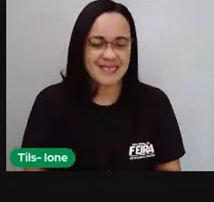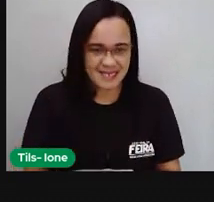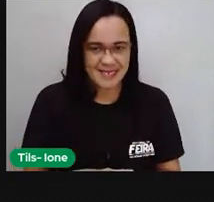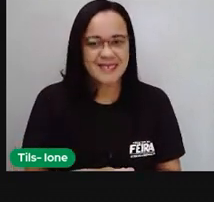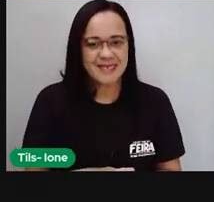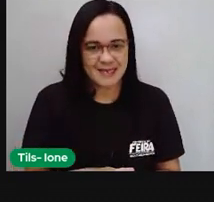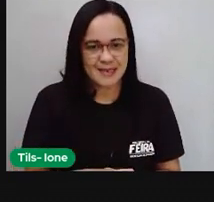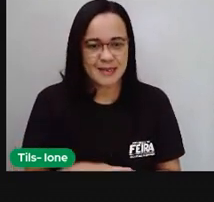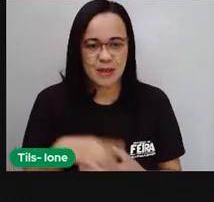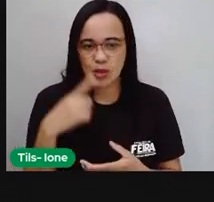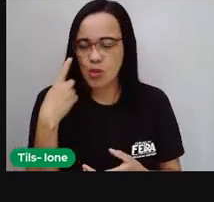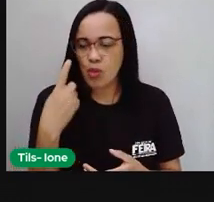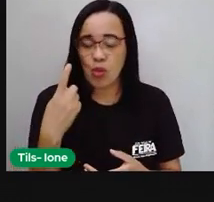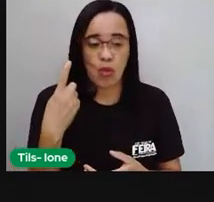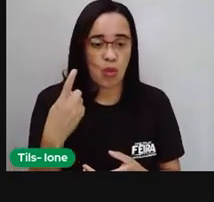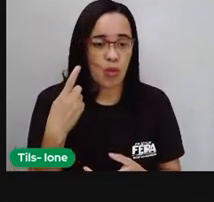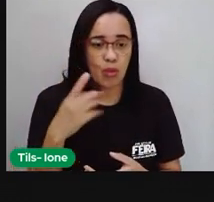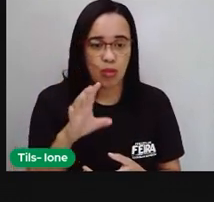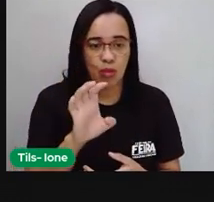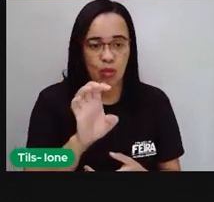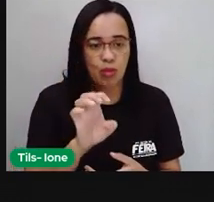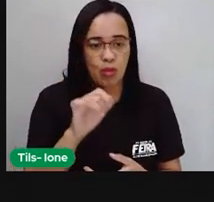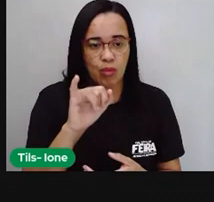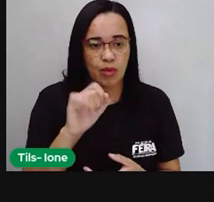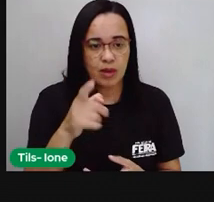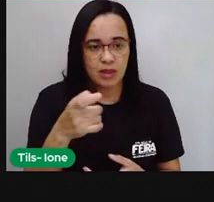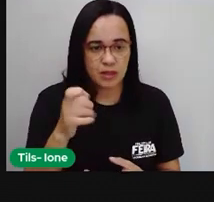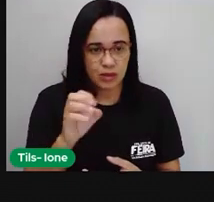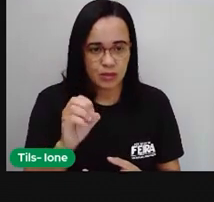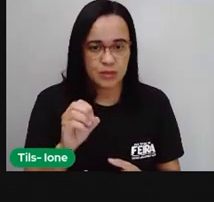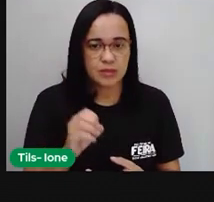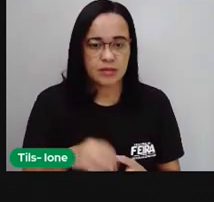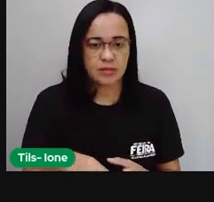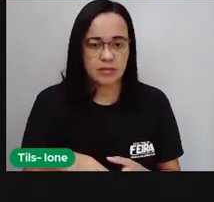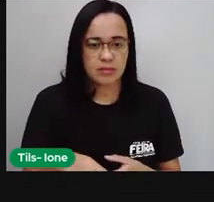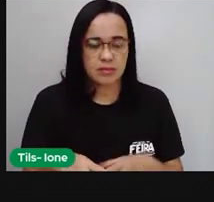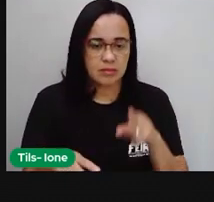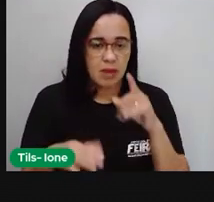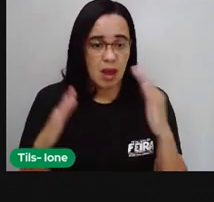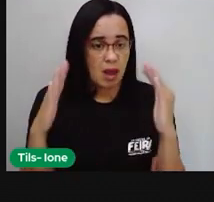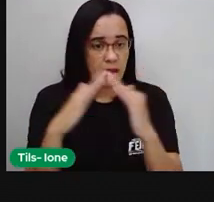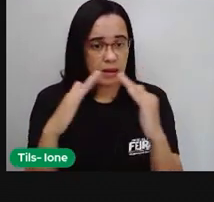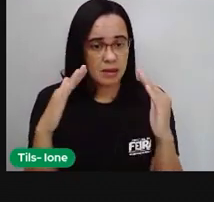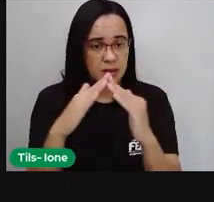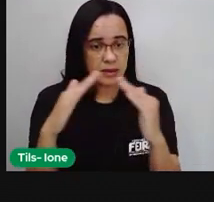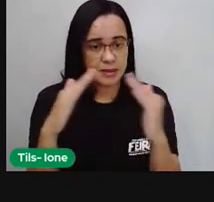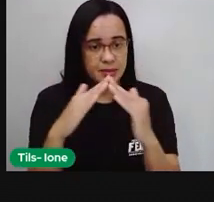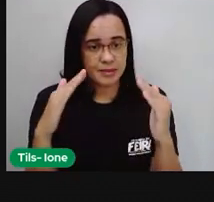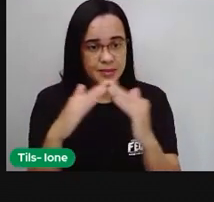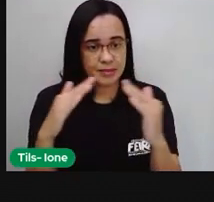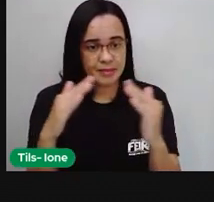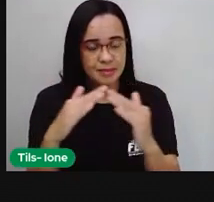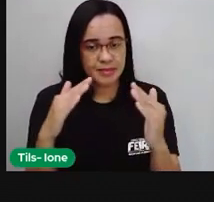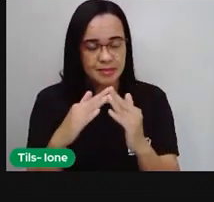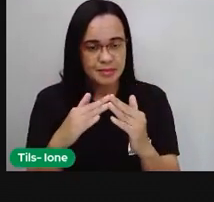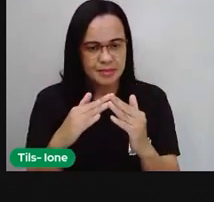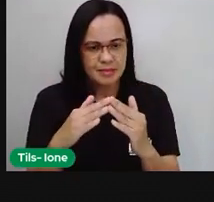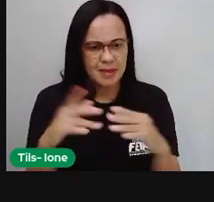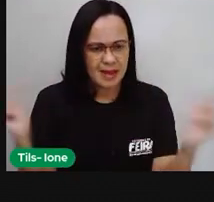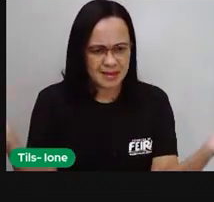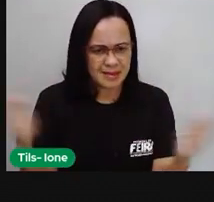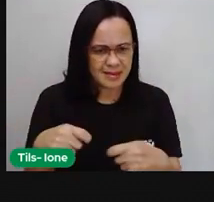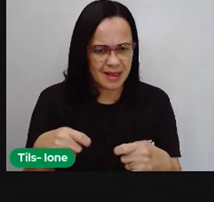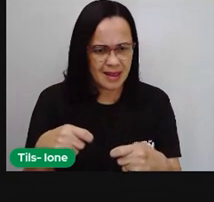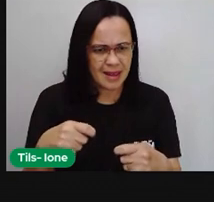apenas um eixo aí de simetria. E aí agora tem a imagem de uma casa. Nós conseguimos colocar aí